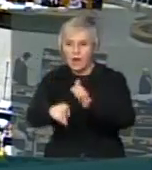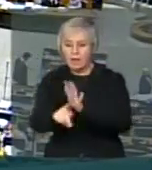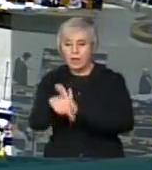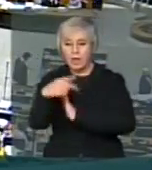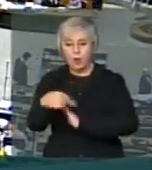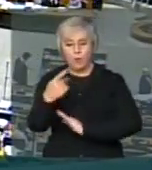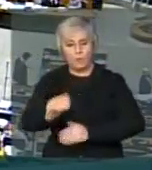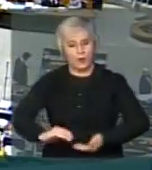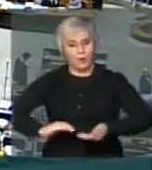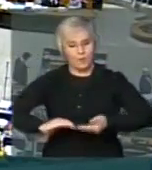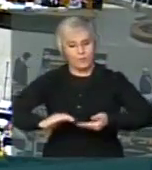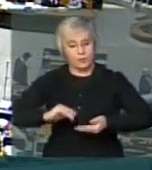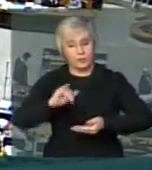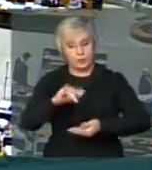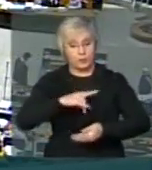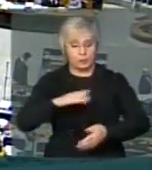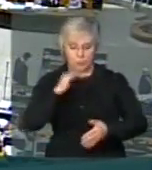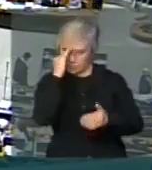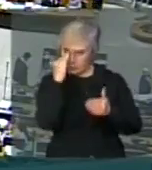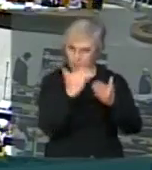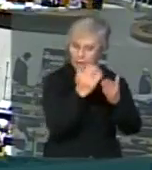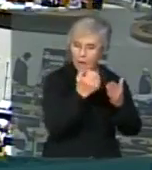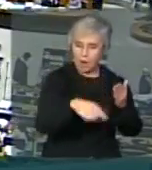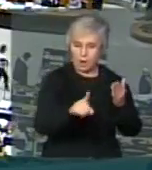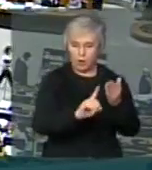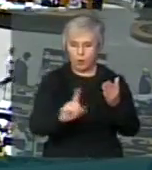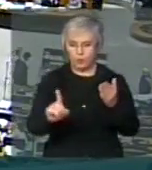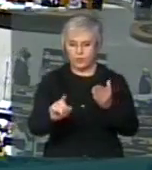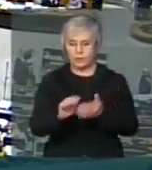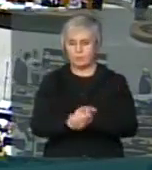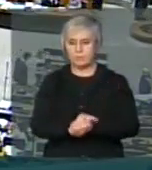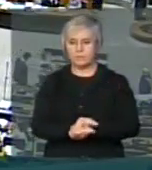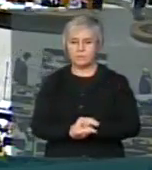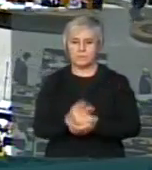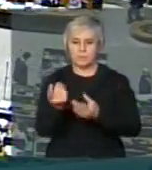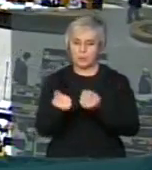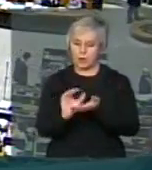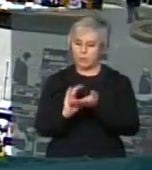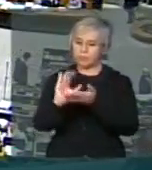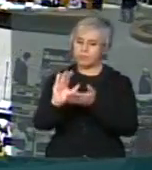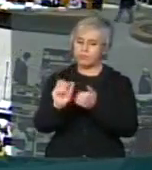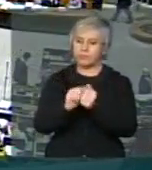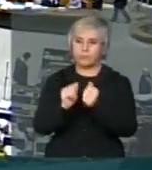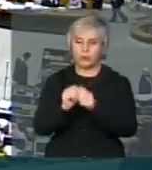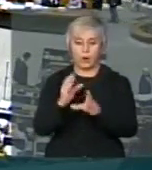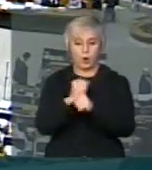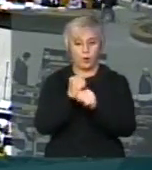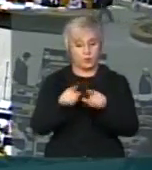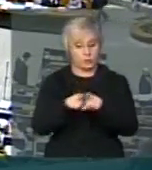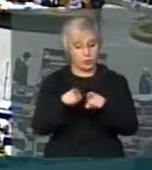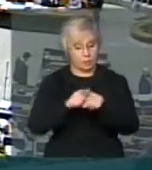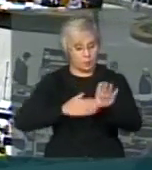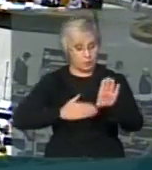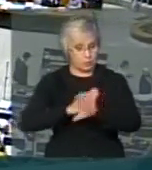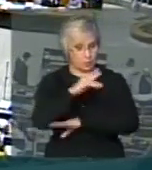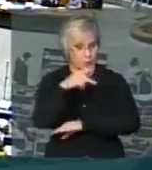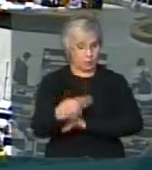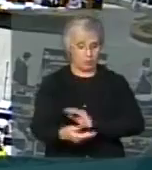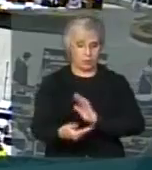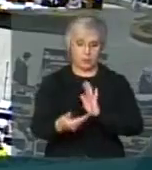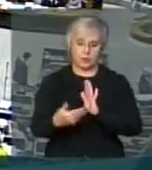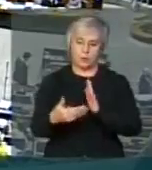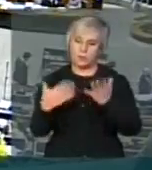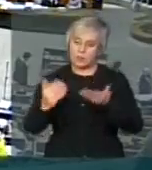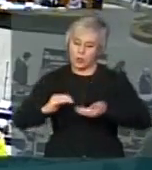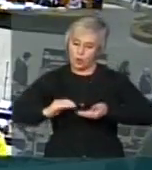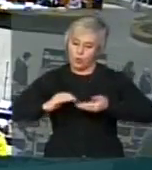próprio Congresso, se está sendo cumprido a aplicação dos recursos de acordo com aquele orçamento que foi votado e aprovado. É a atribuição